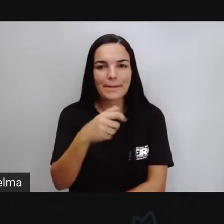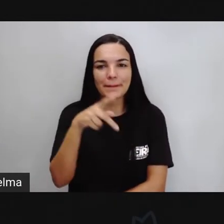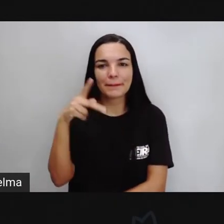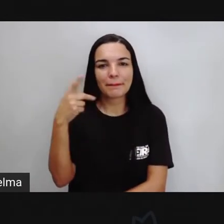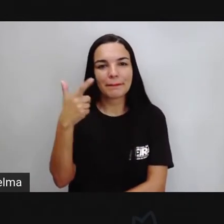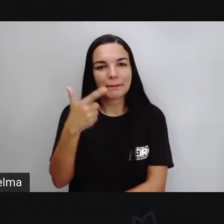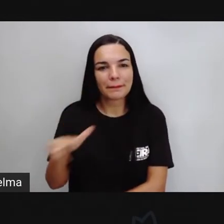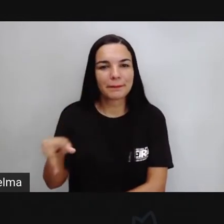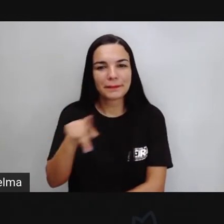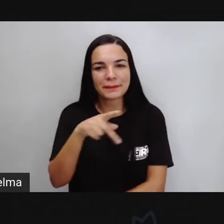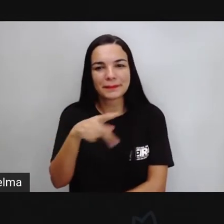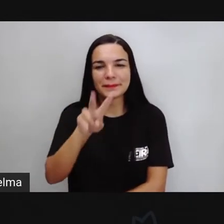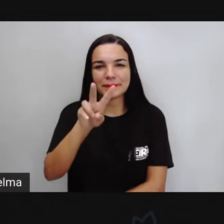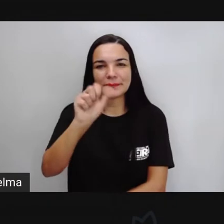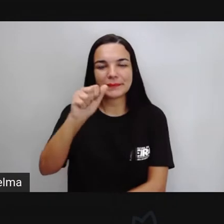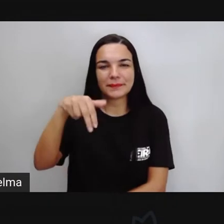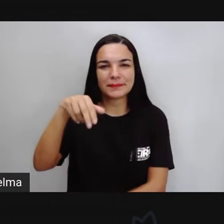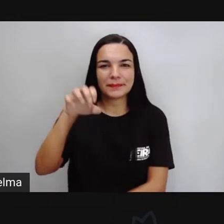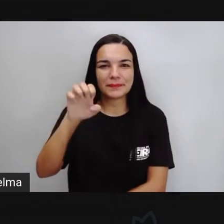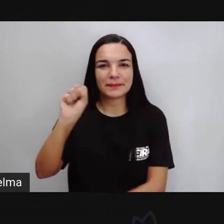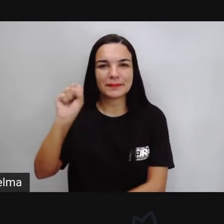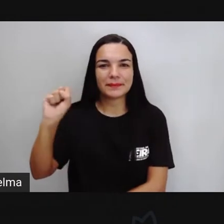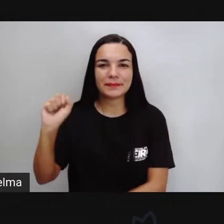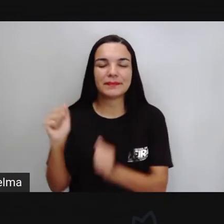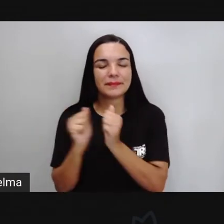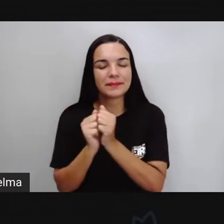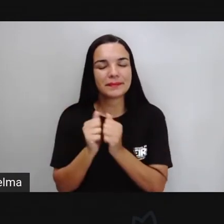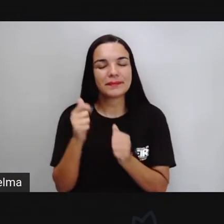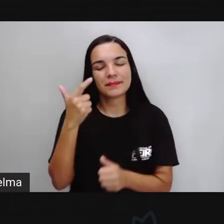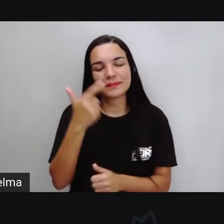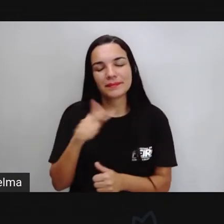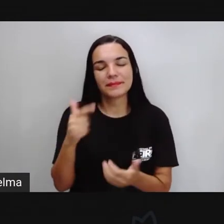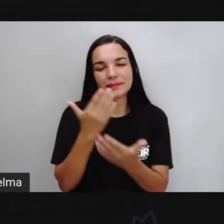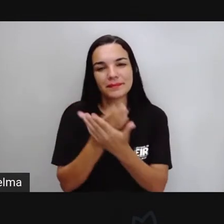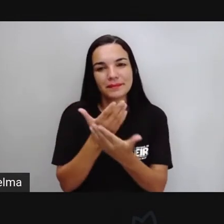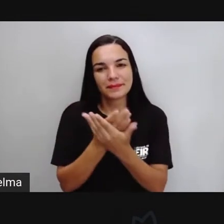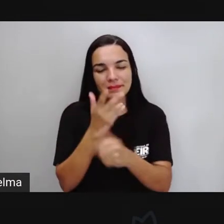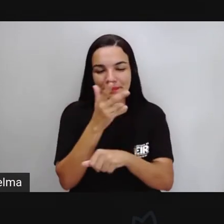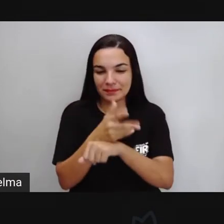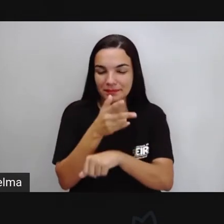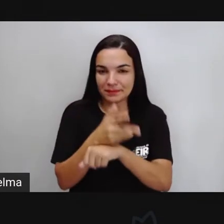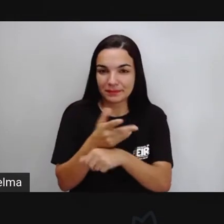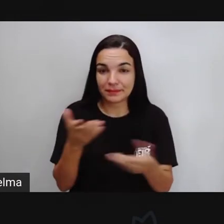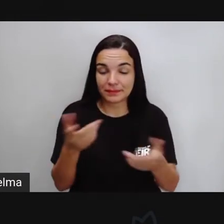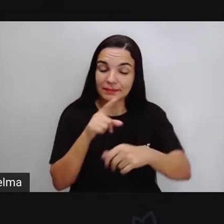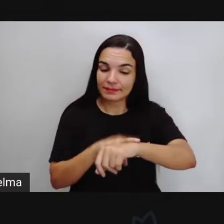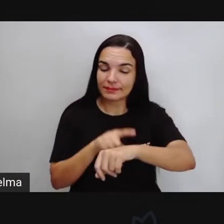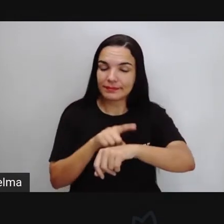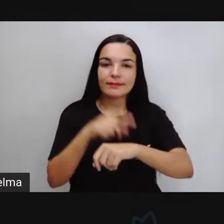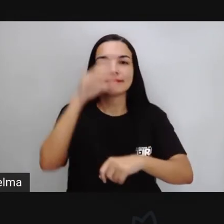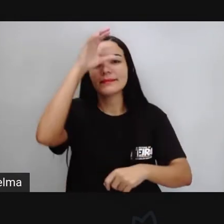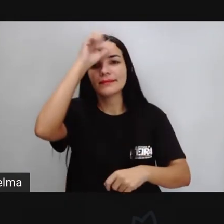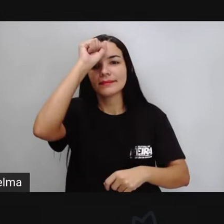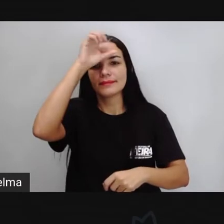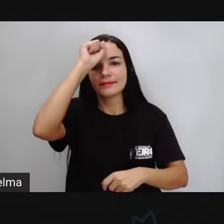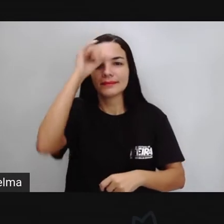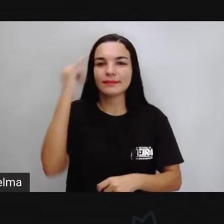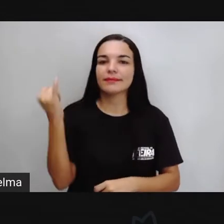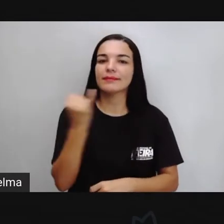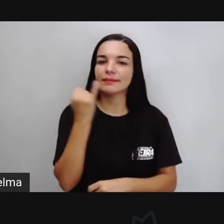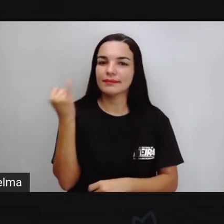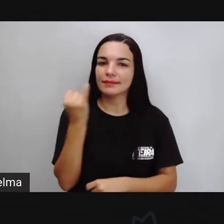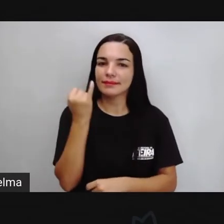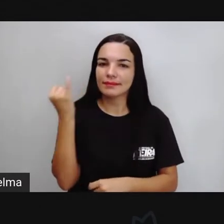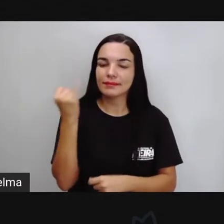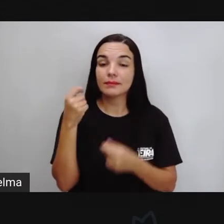aqui, né? Para começarmos mais uma videoaula, para termos aí esse momento de aprendizado muito importante,